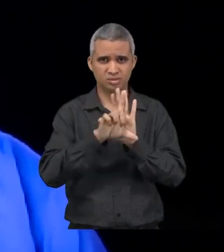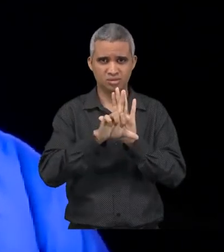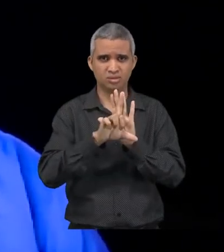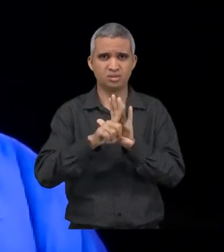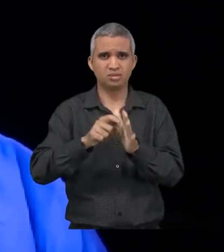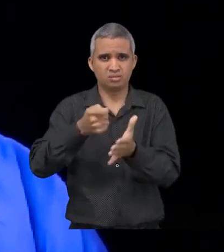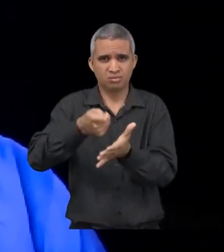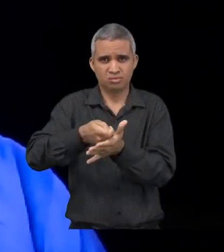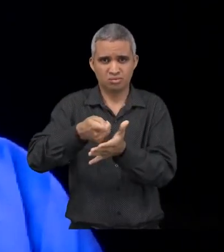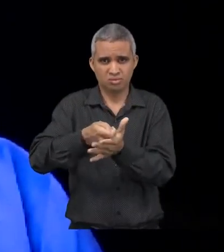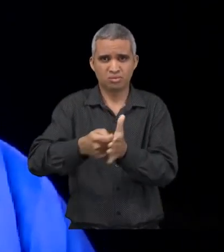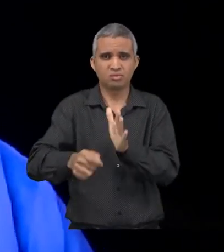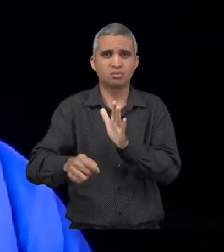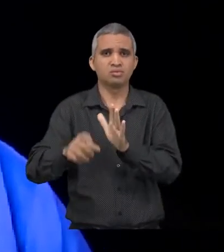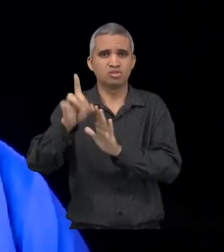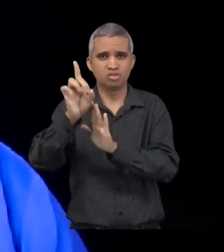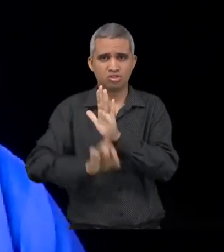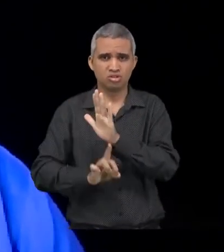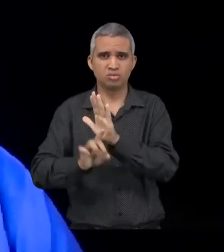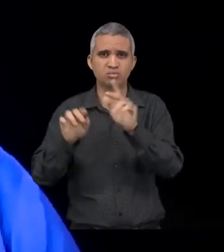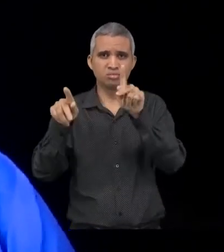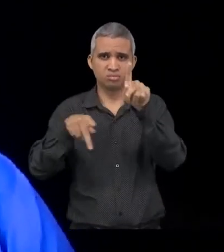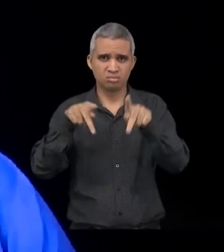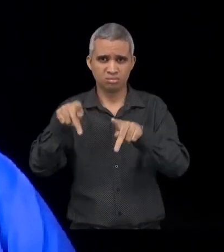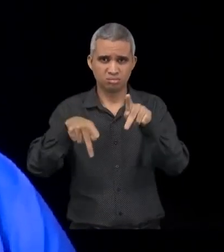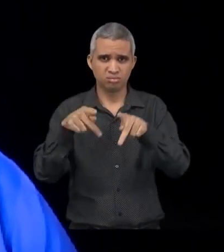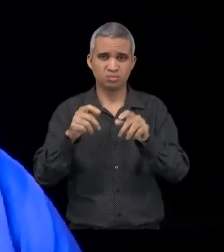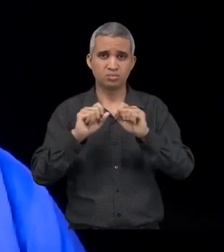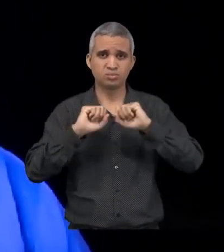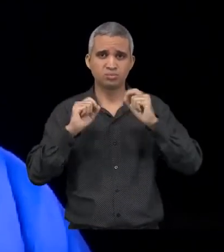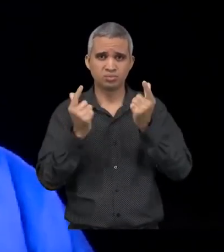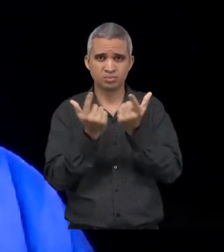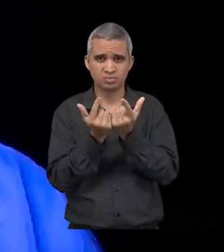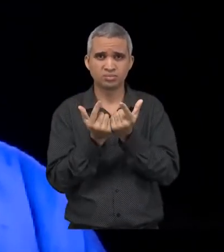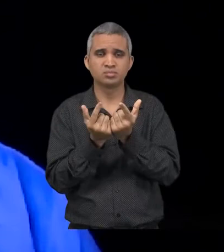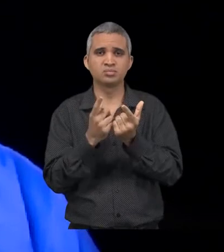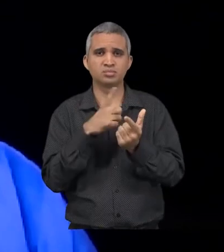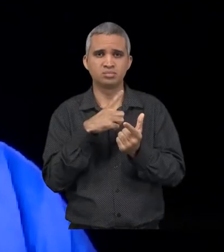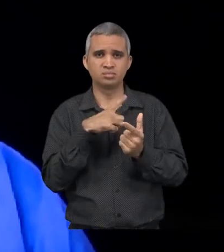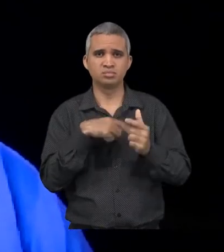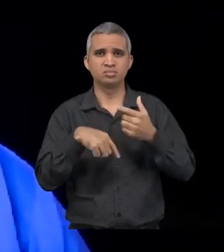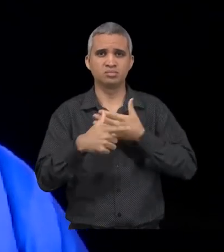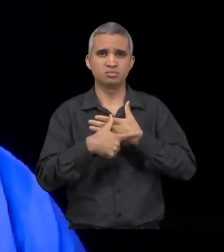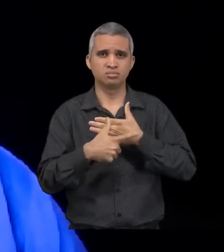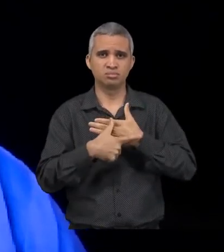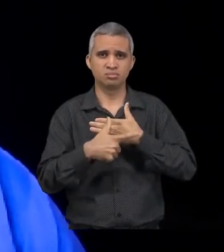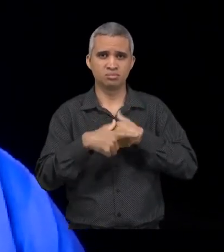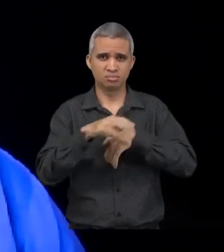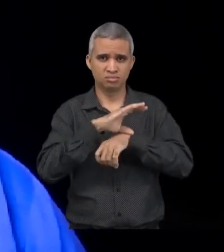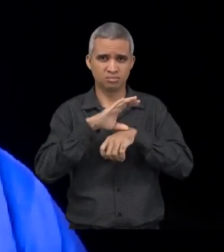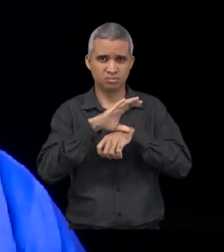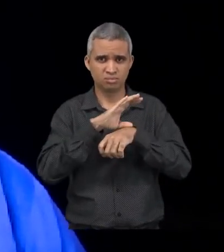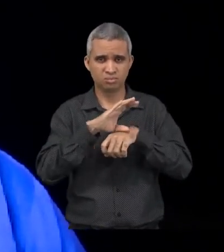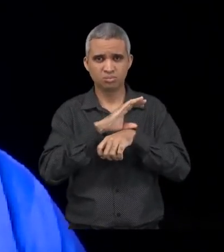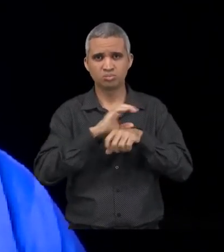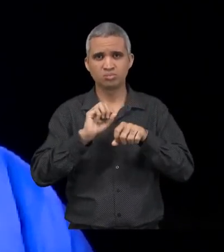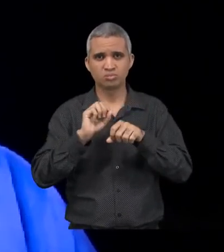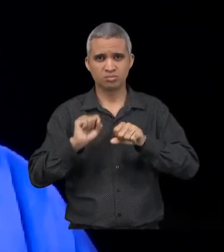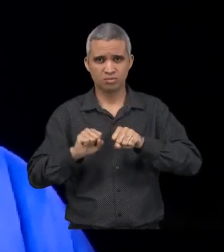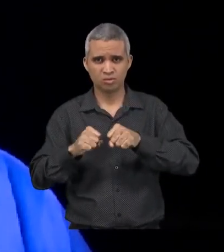da população. Enfim, a Assembleia cumpre com o seu papel constitucional de defender os interesses da